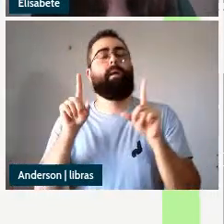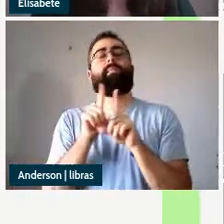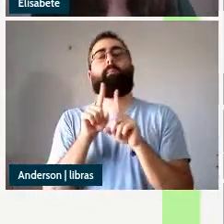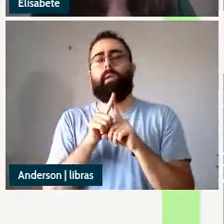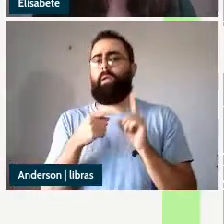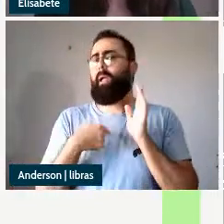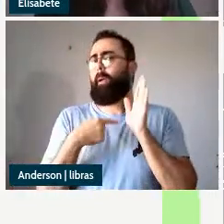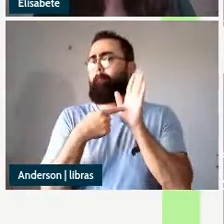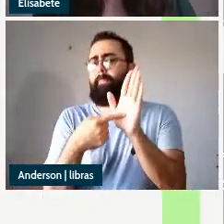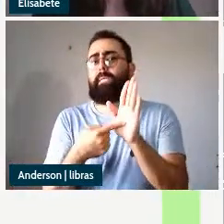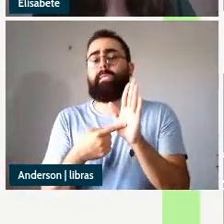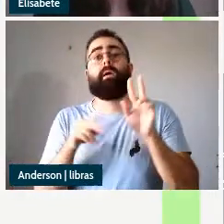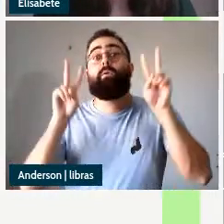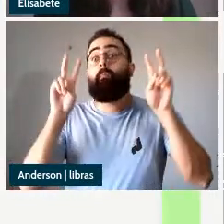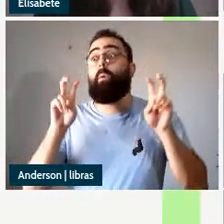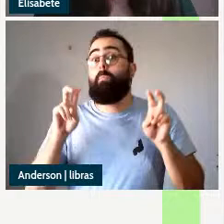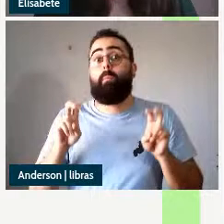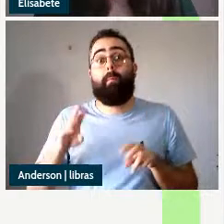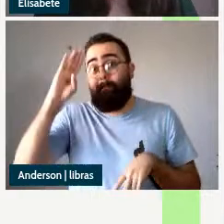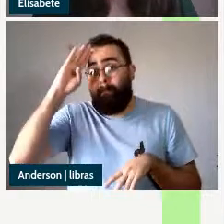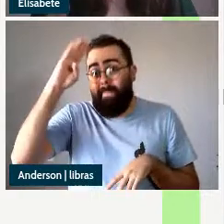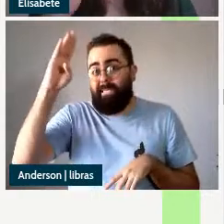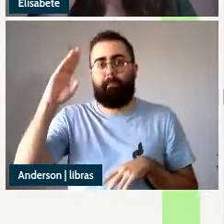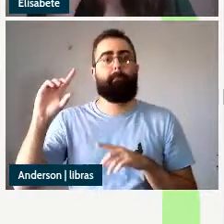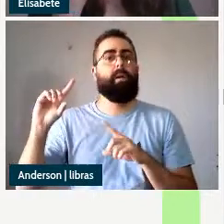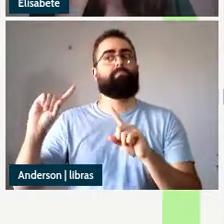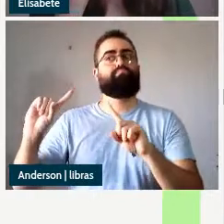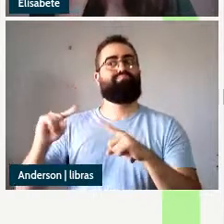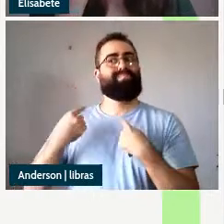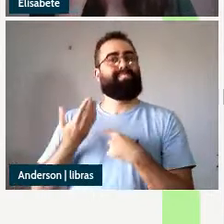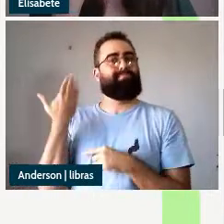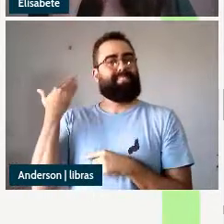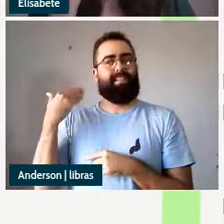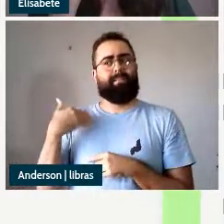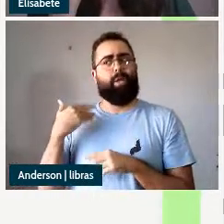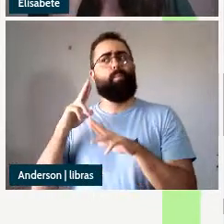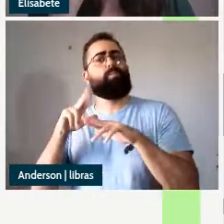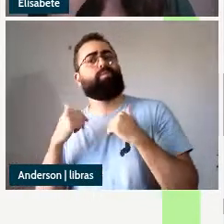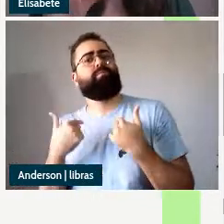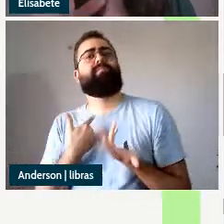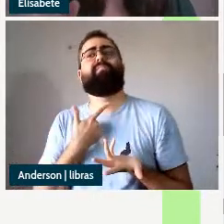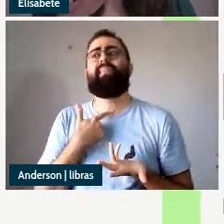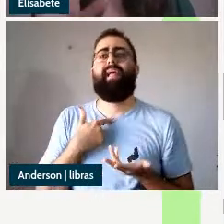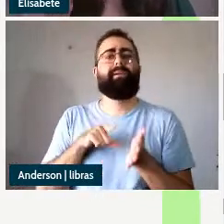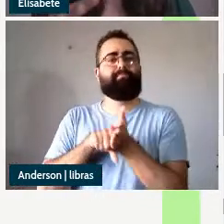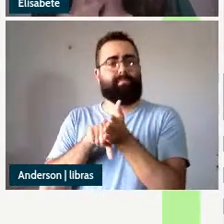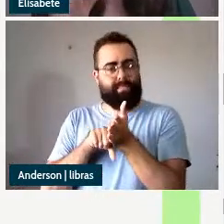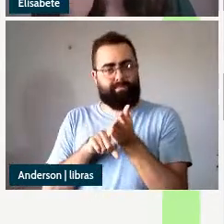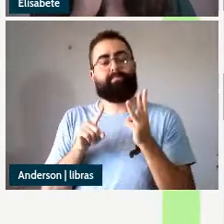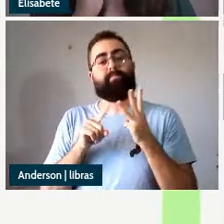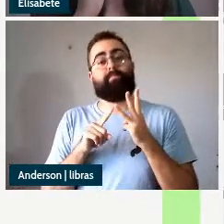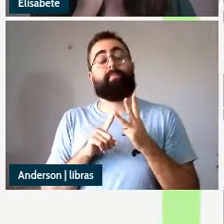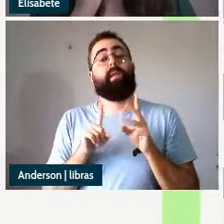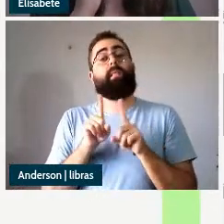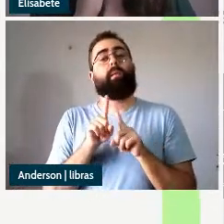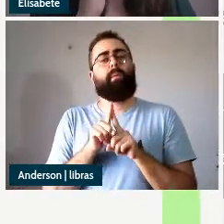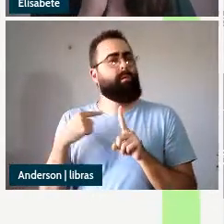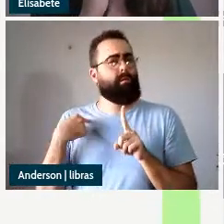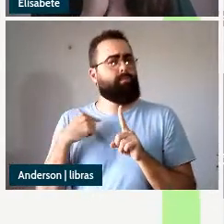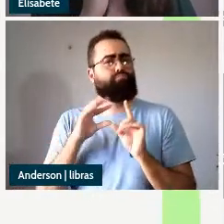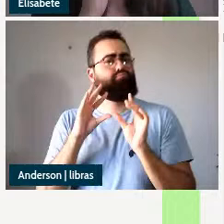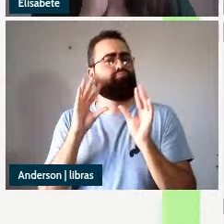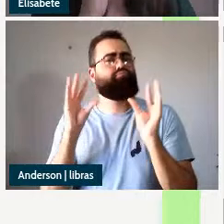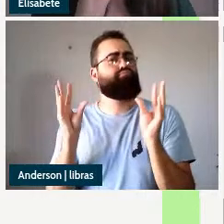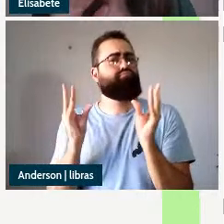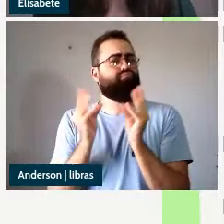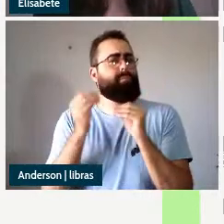motivaram a minha pesquisa em seguida eu vou apresentar algumas características brevemente né das construções